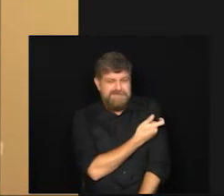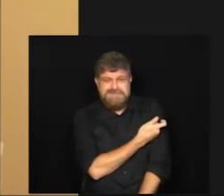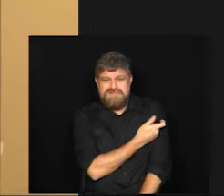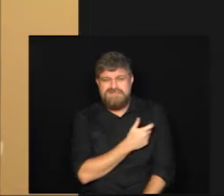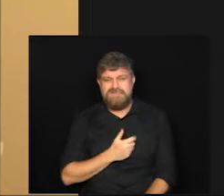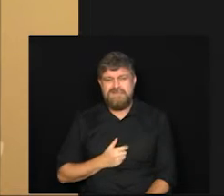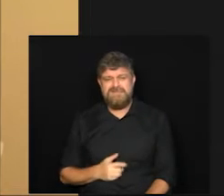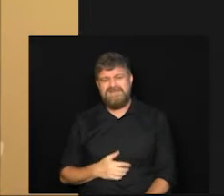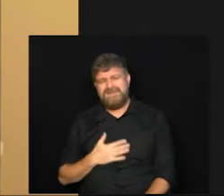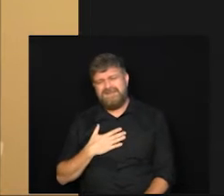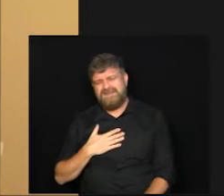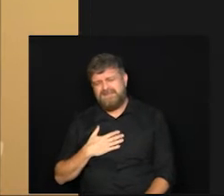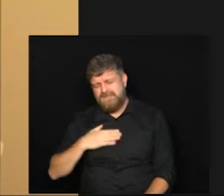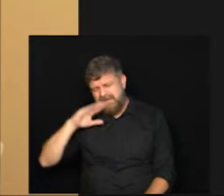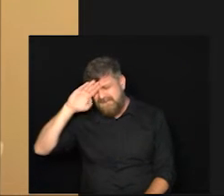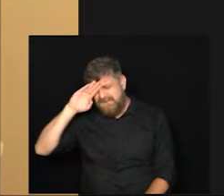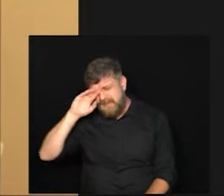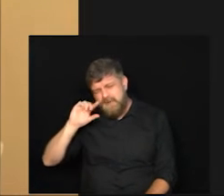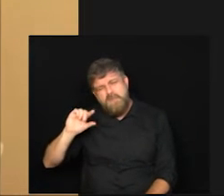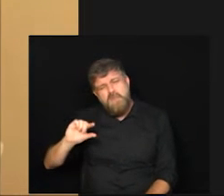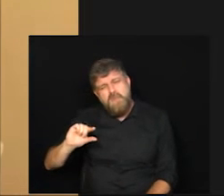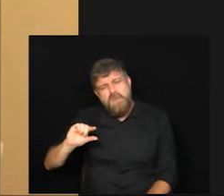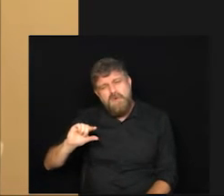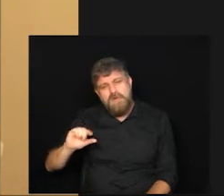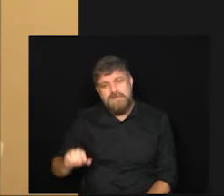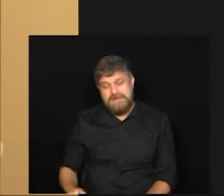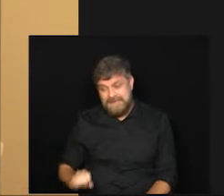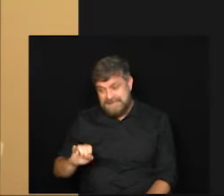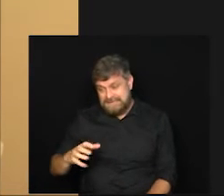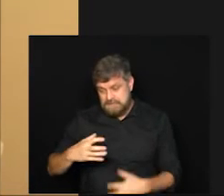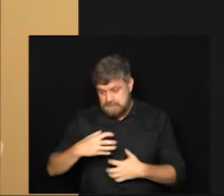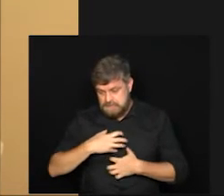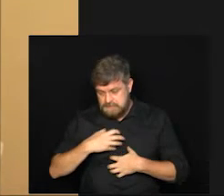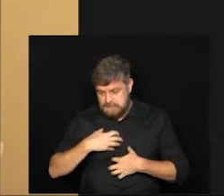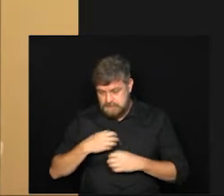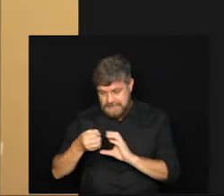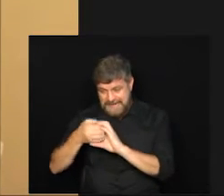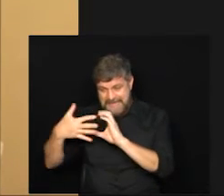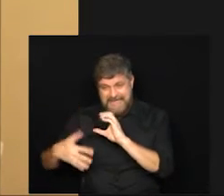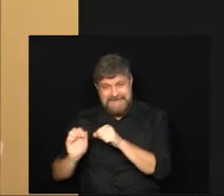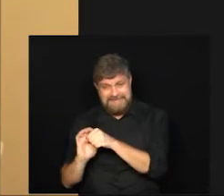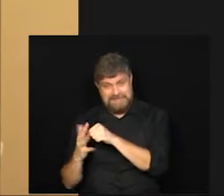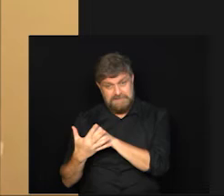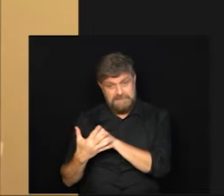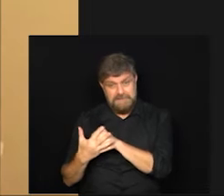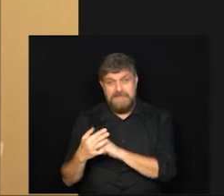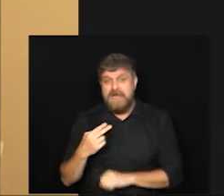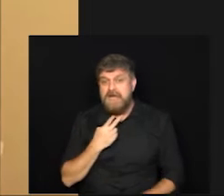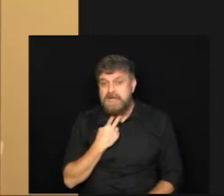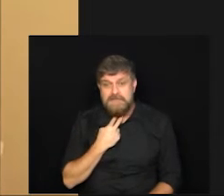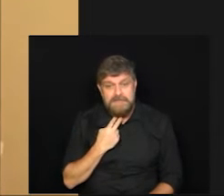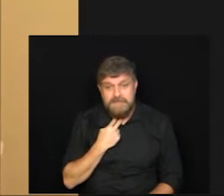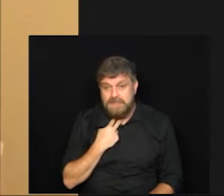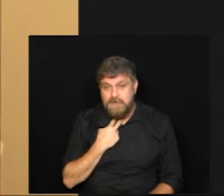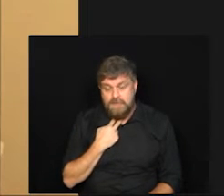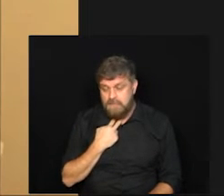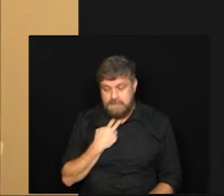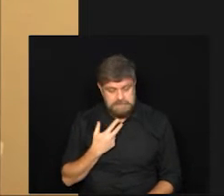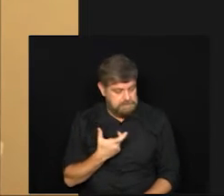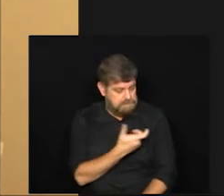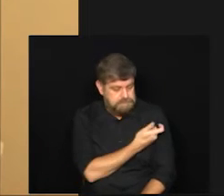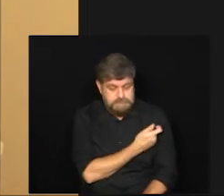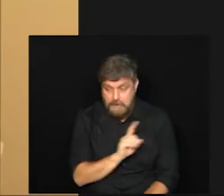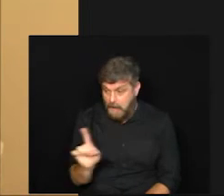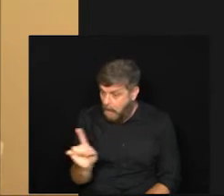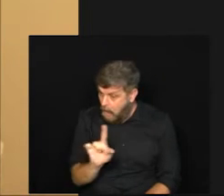da moleza uma febrezinha agora sintomas característicos do covid a gente não está vendo com a vacinação então